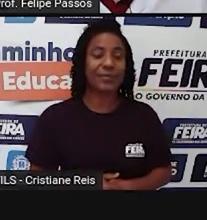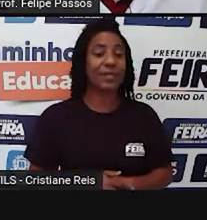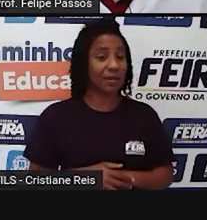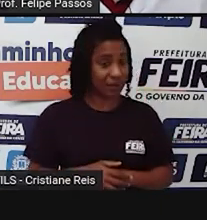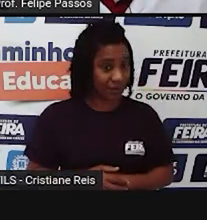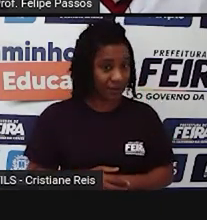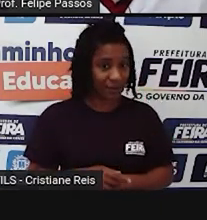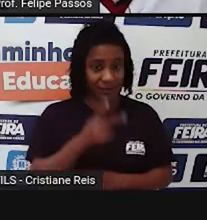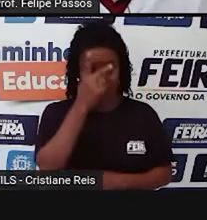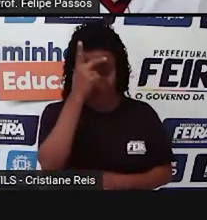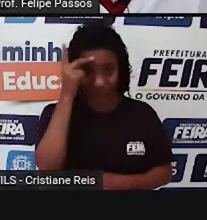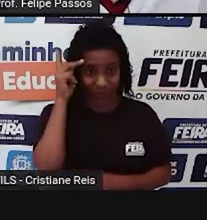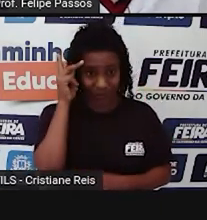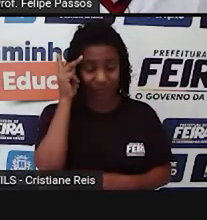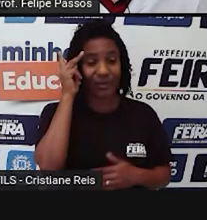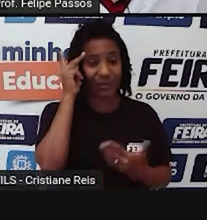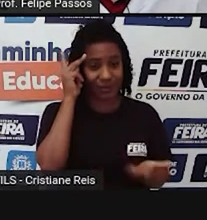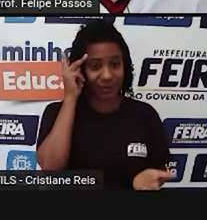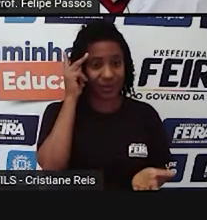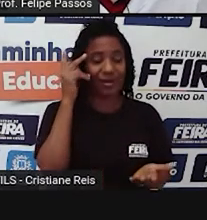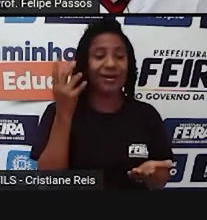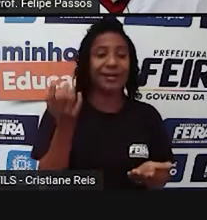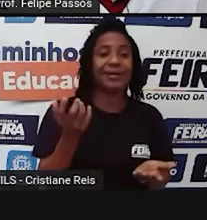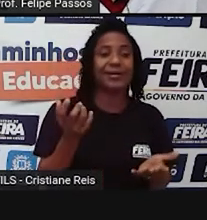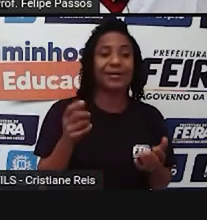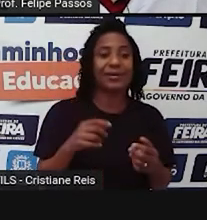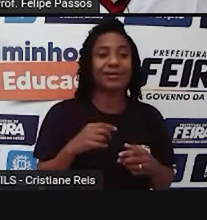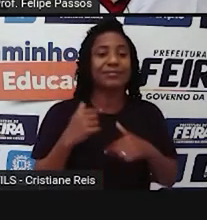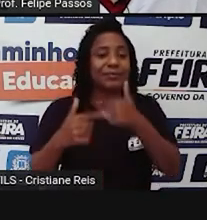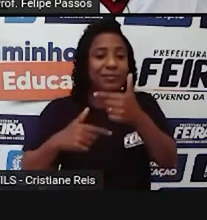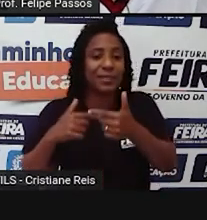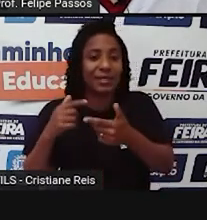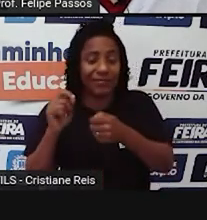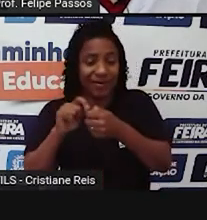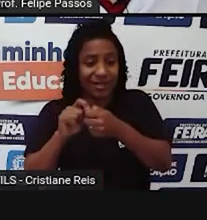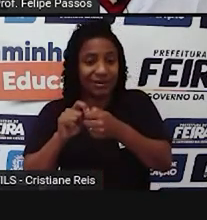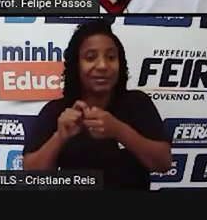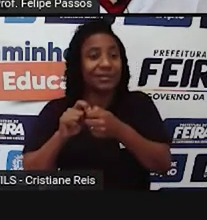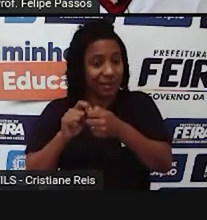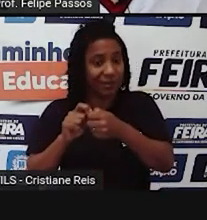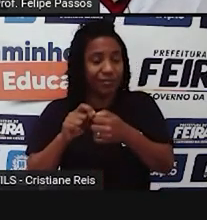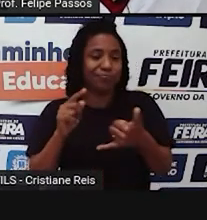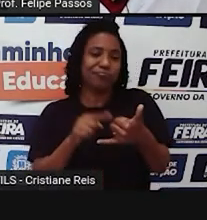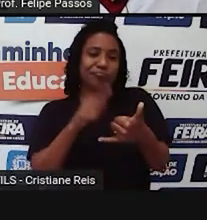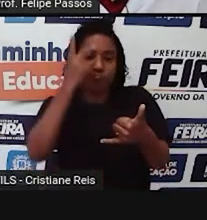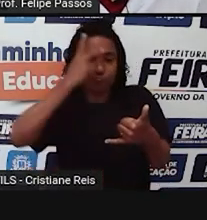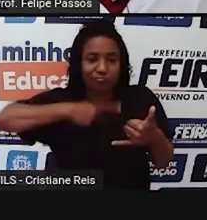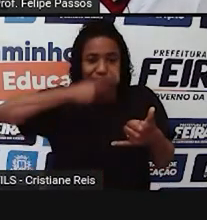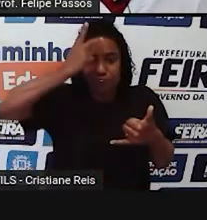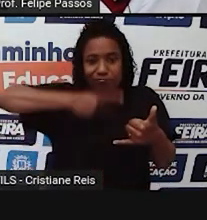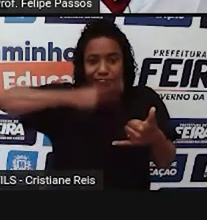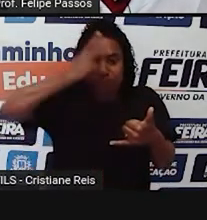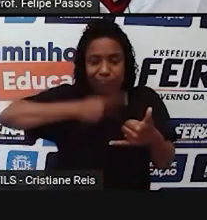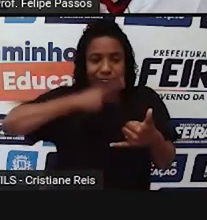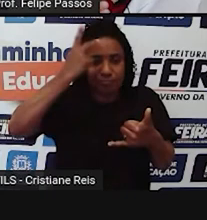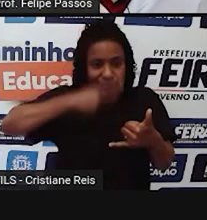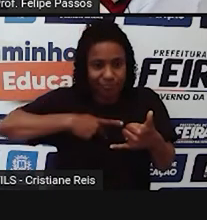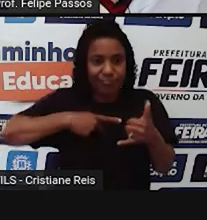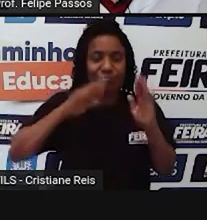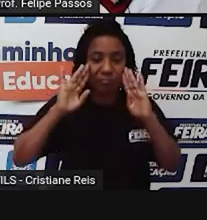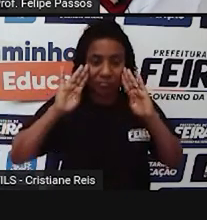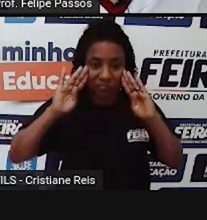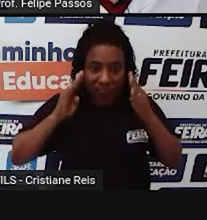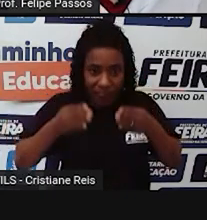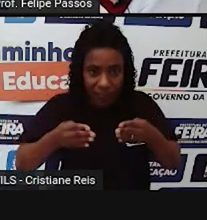pessoas elas tendem a dar preferência a atividades isoladas ao invés de atividade em grupo. Tem crescido